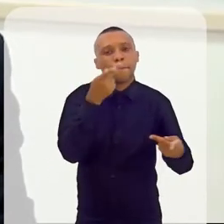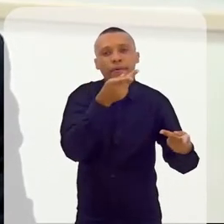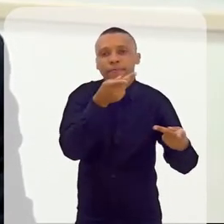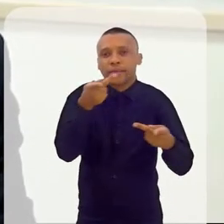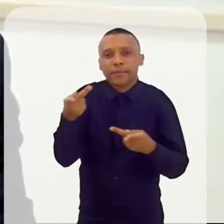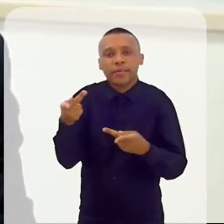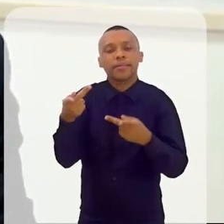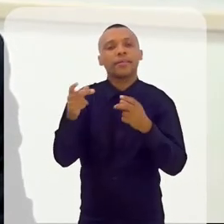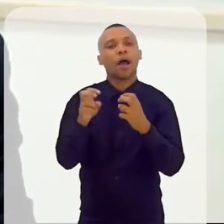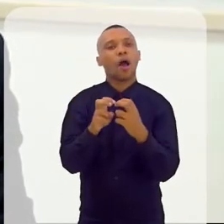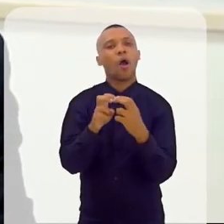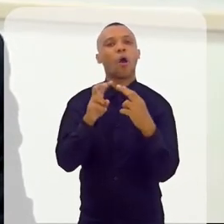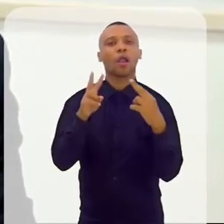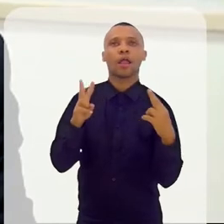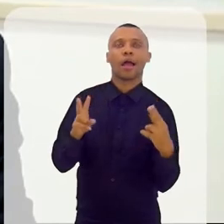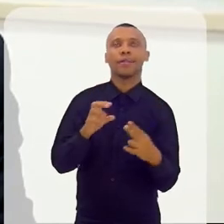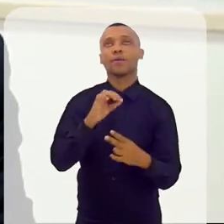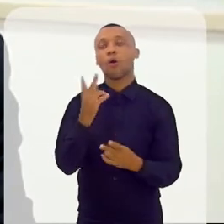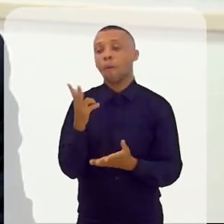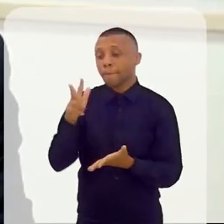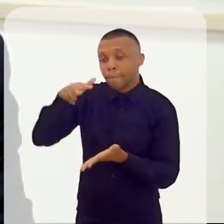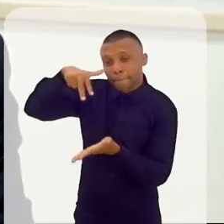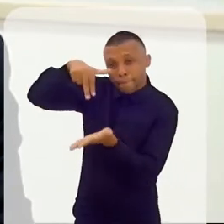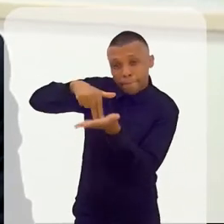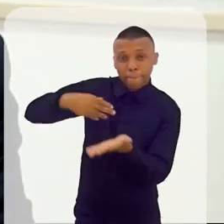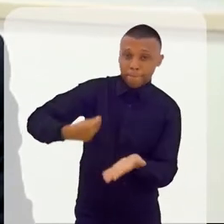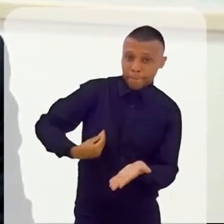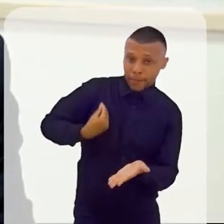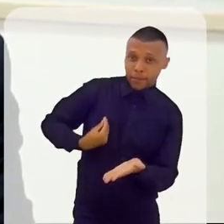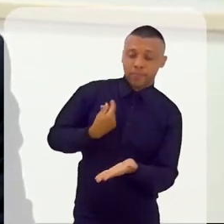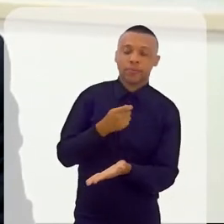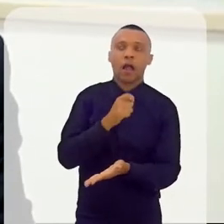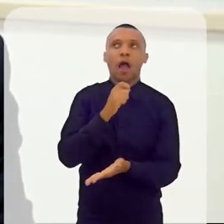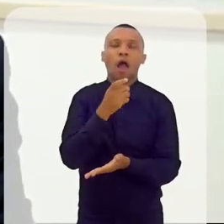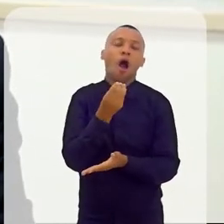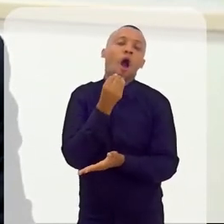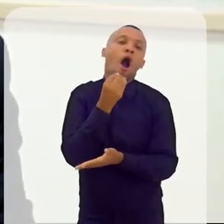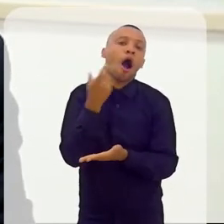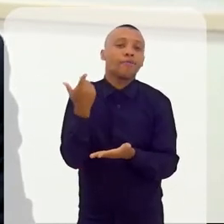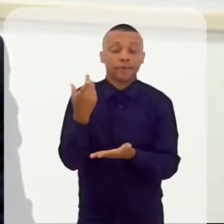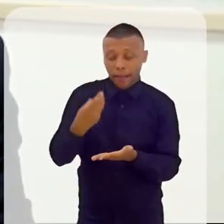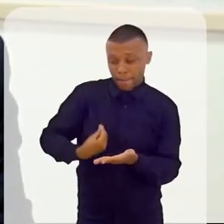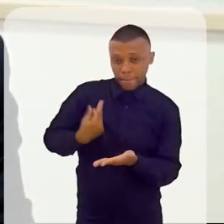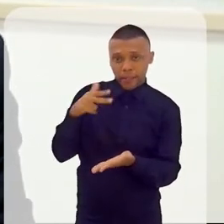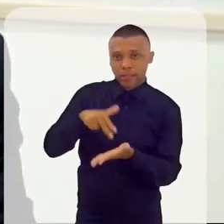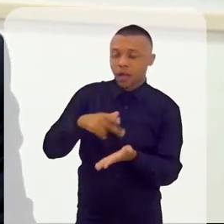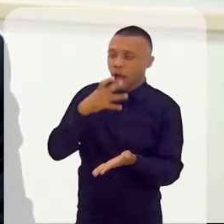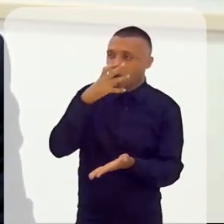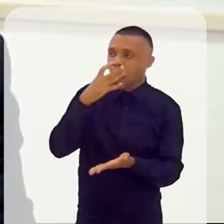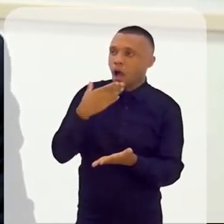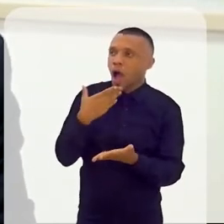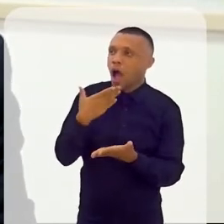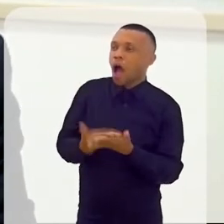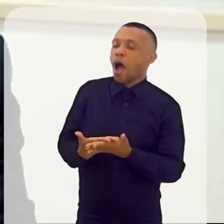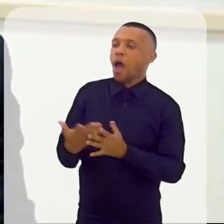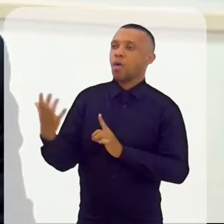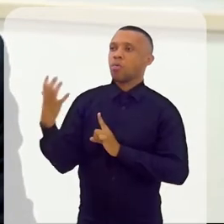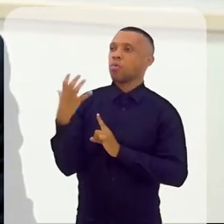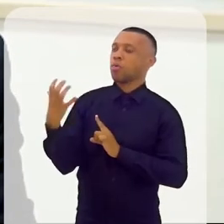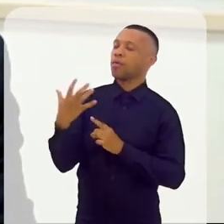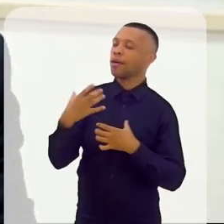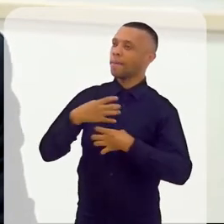online ou mesmo presencial, é evidente que o presencial impacta mais, você inclusive teve a